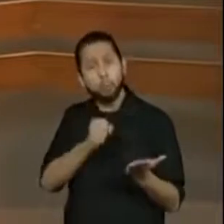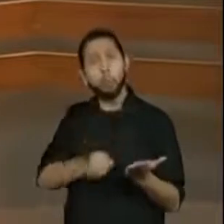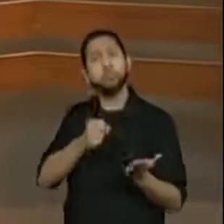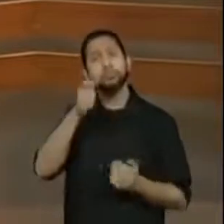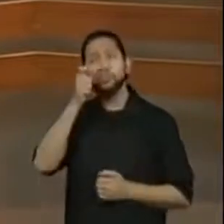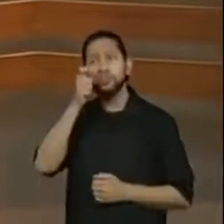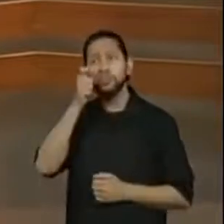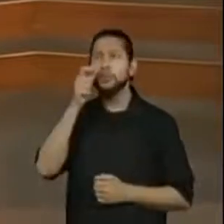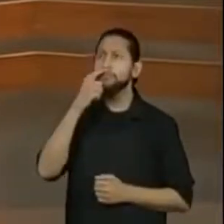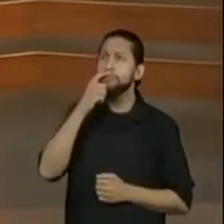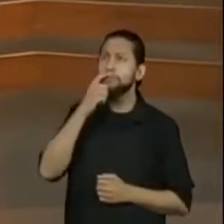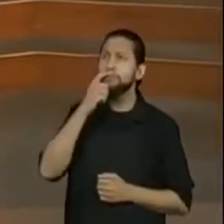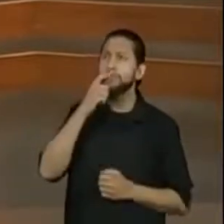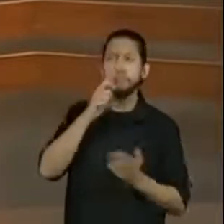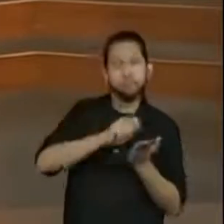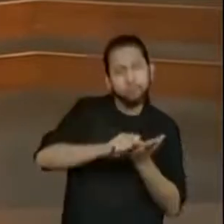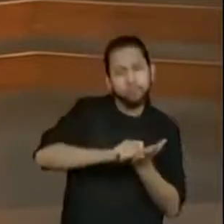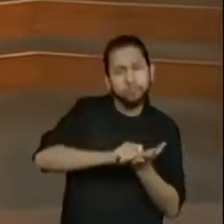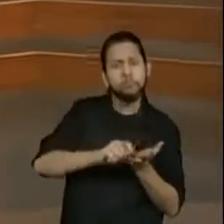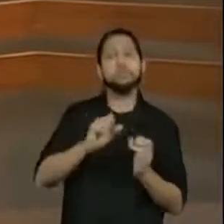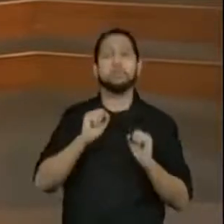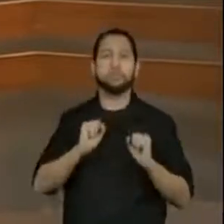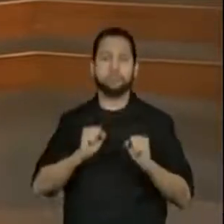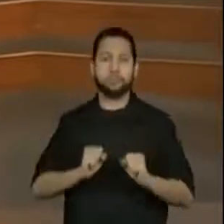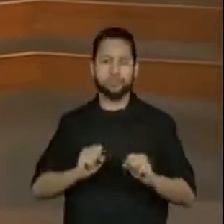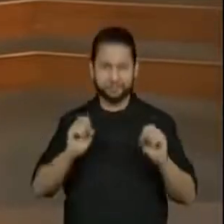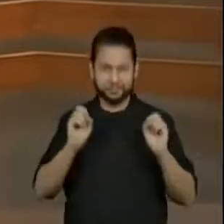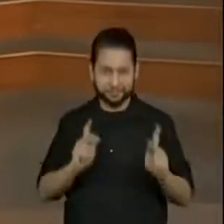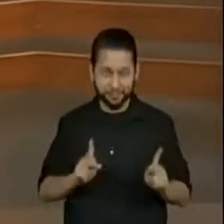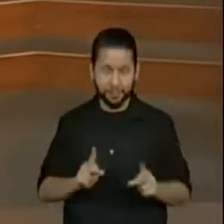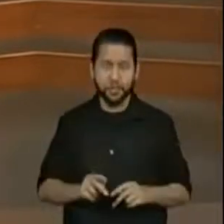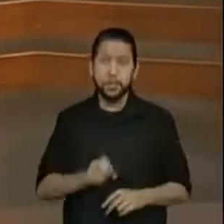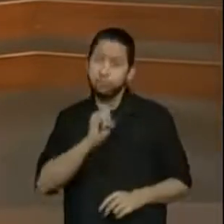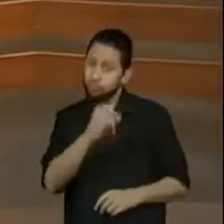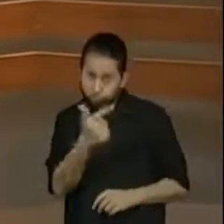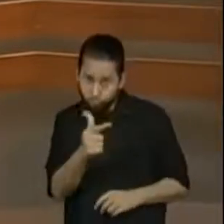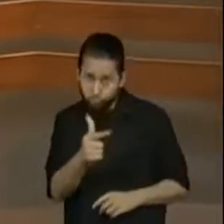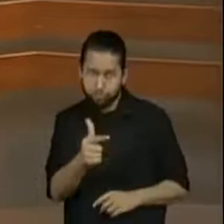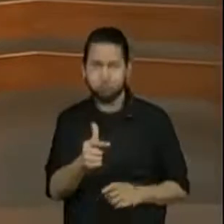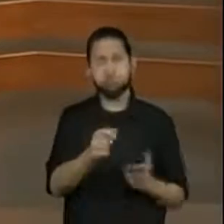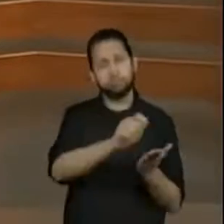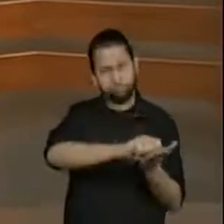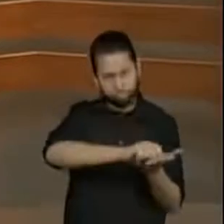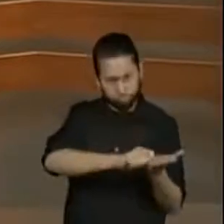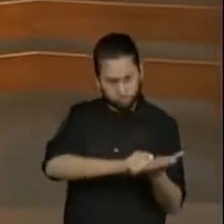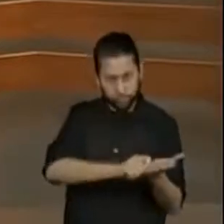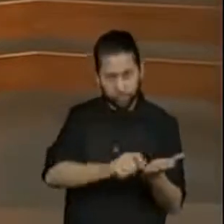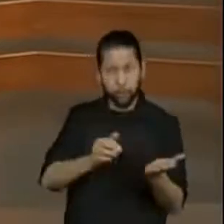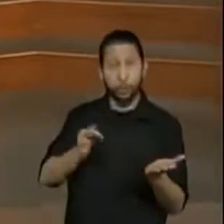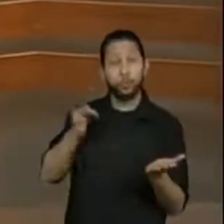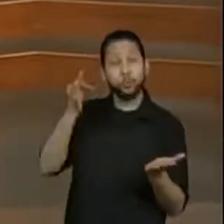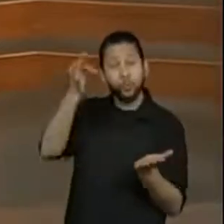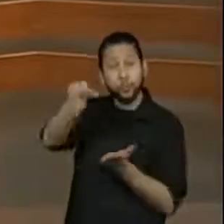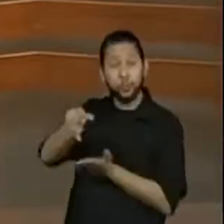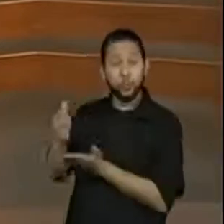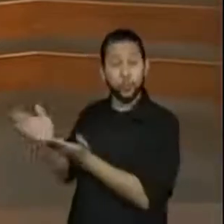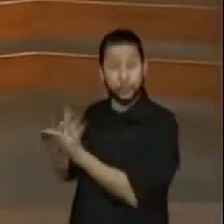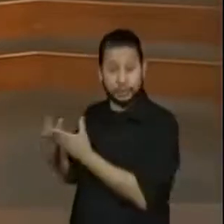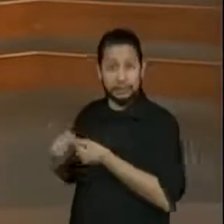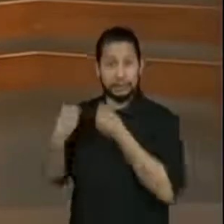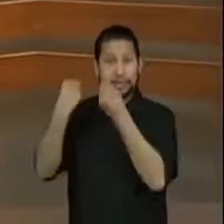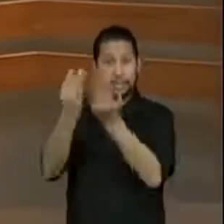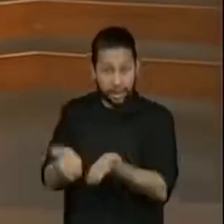futuramente, quando você tiver com o material em mãos, é só repassar tudo para o material, certo? Então só retomando, programa de recuperação de